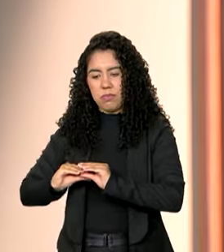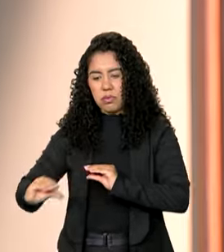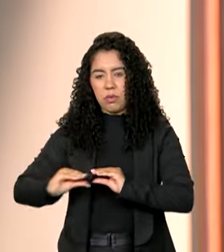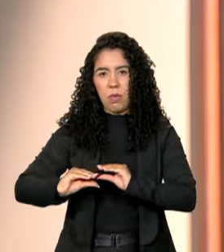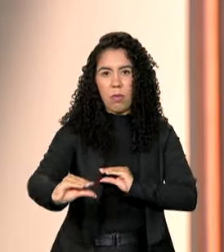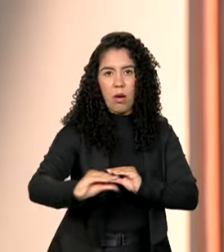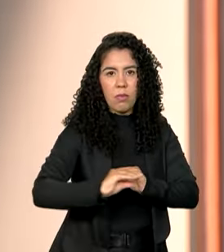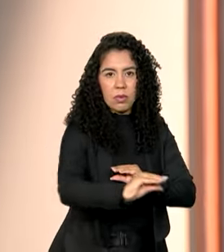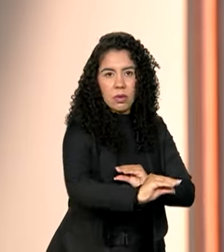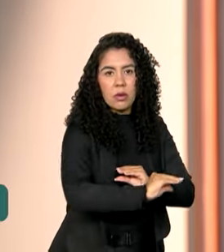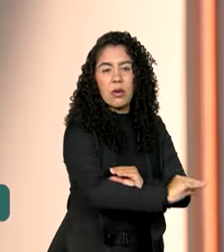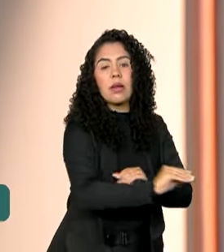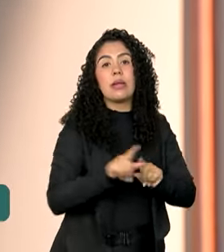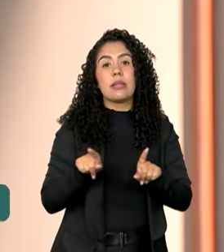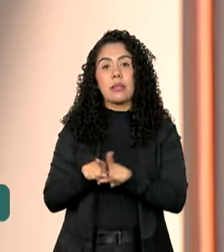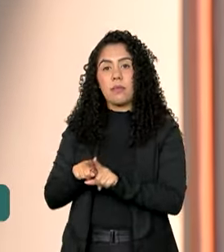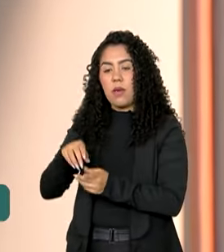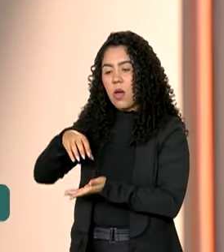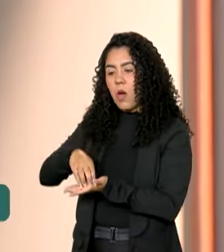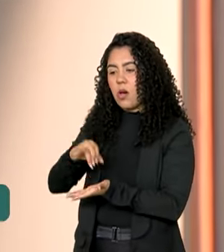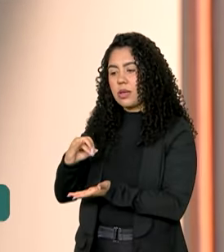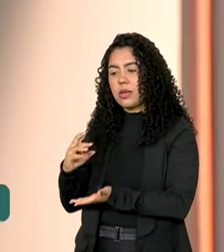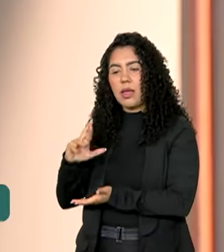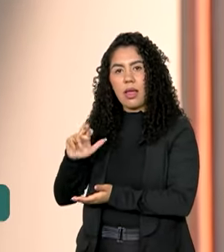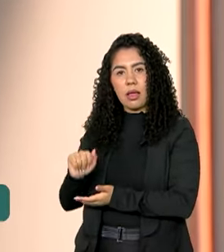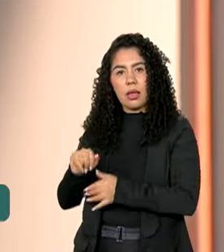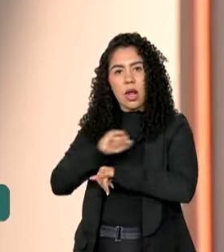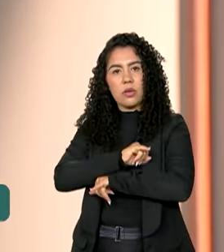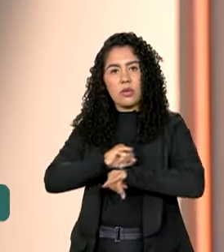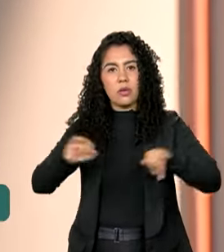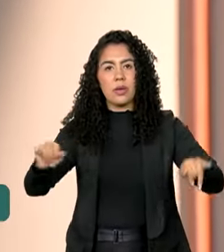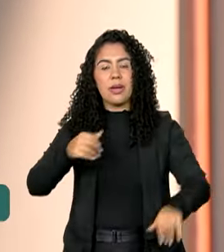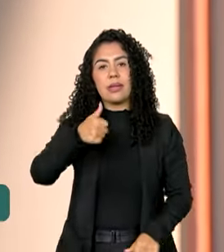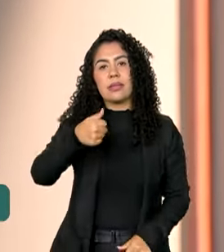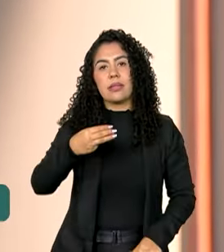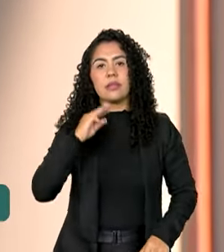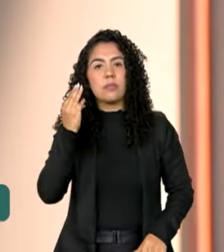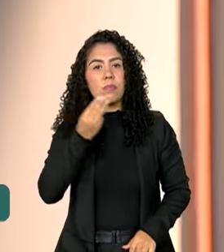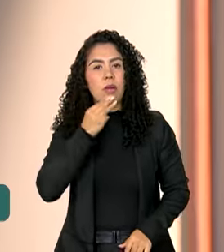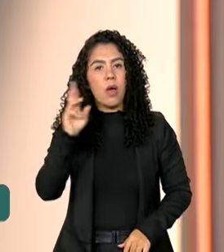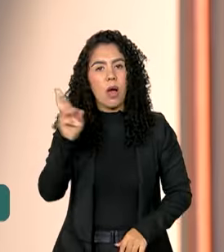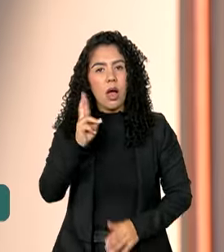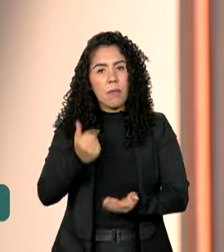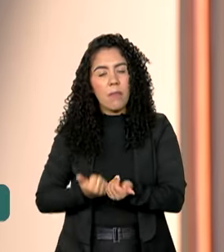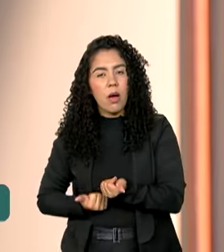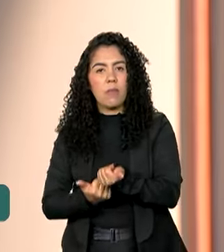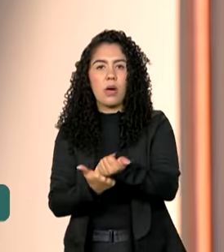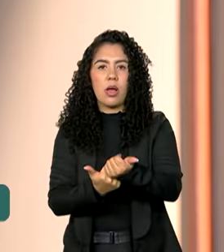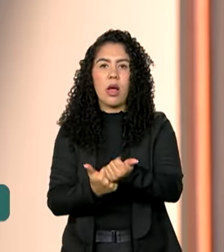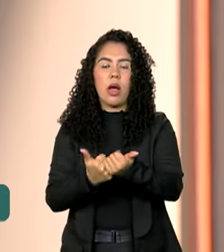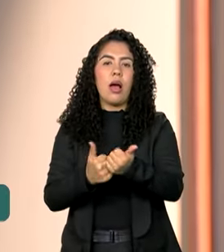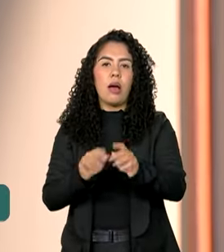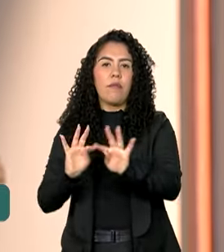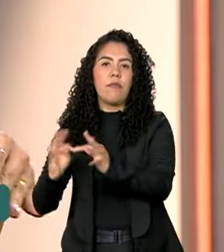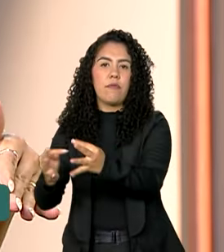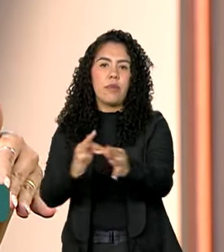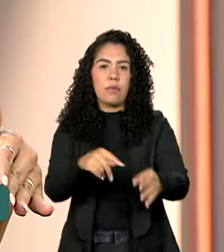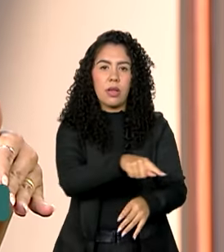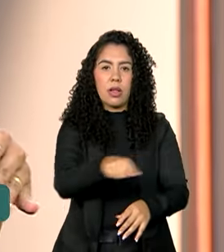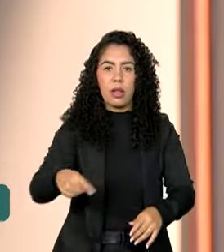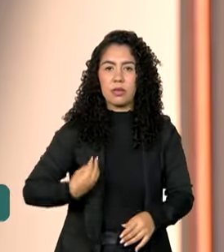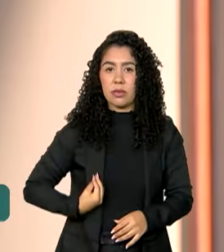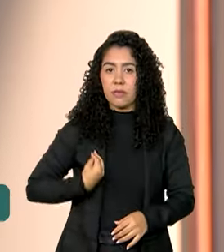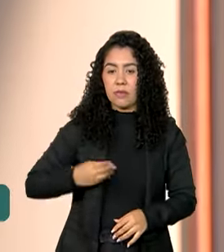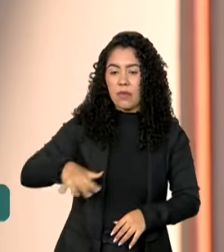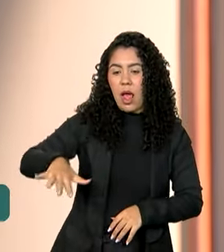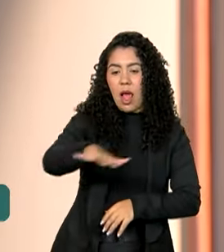INCRA anunciou a liberação de 13 milhões e 400 mil reais para apoio às famílias que vivem em áreas de reforma